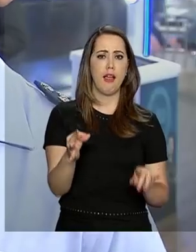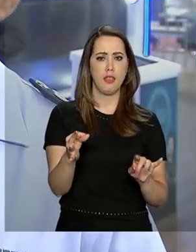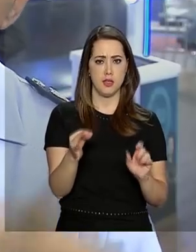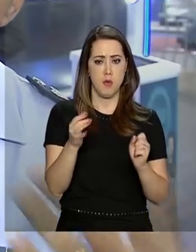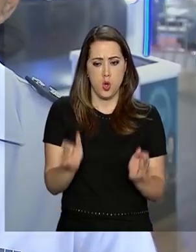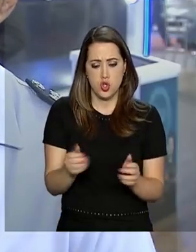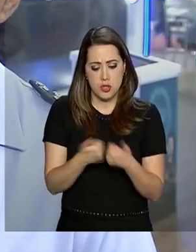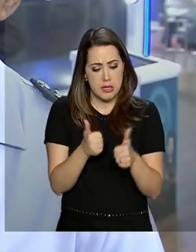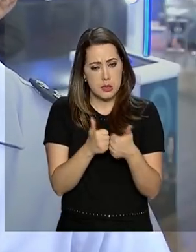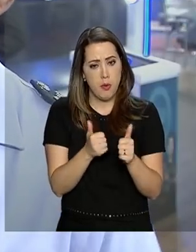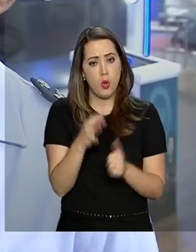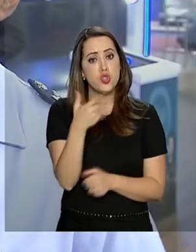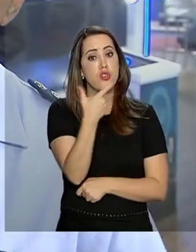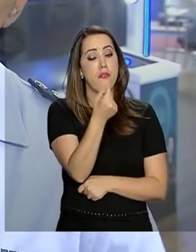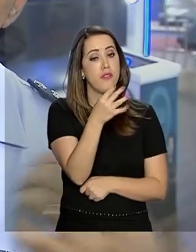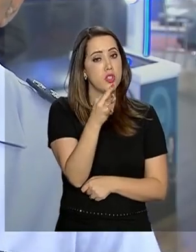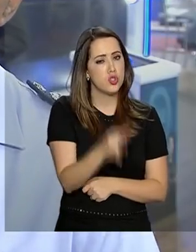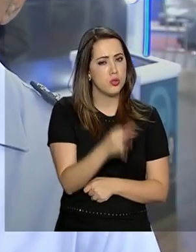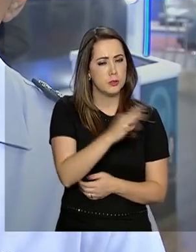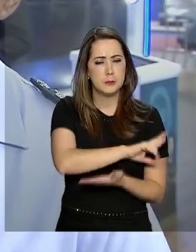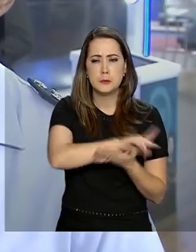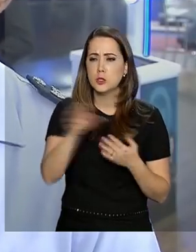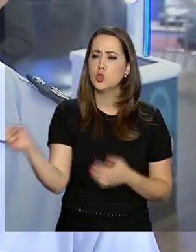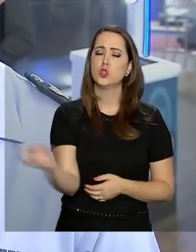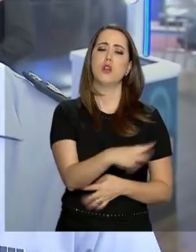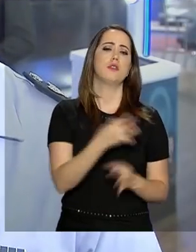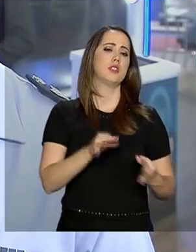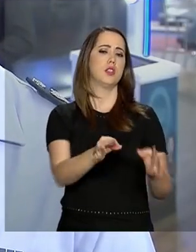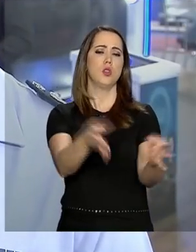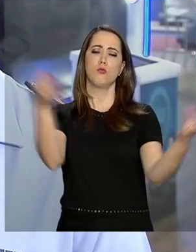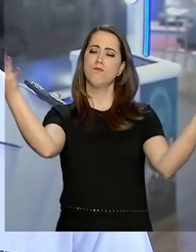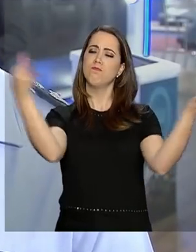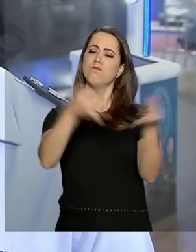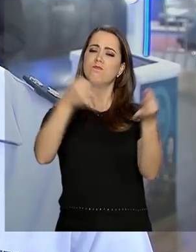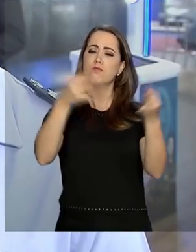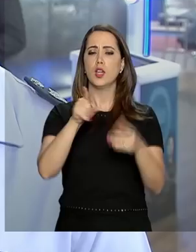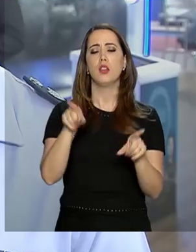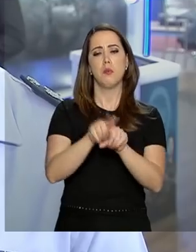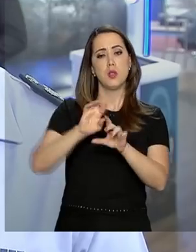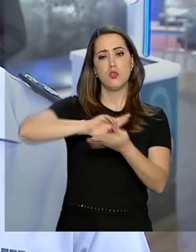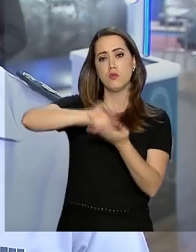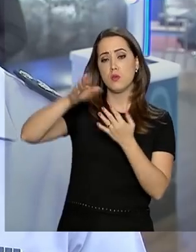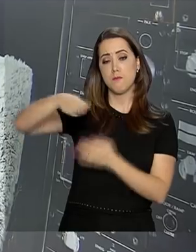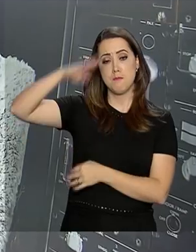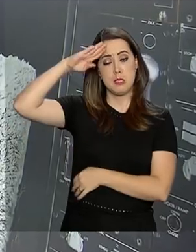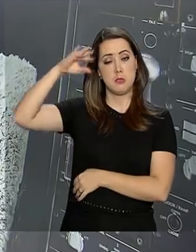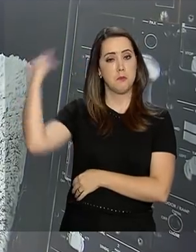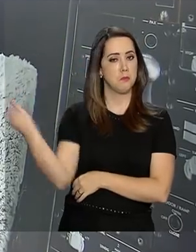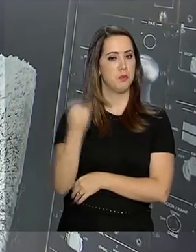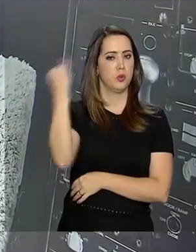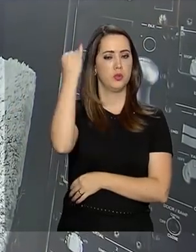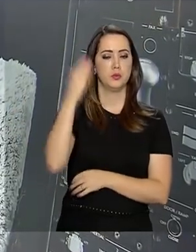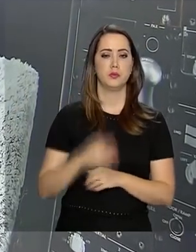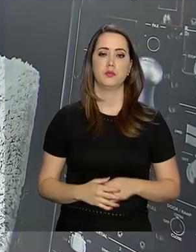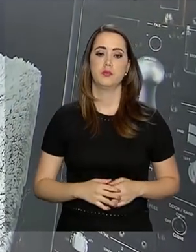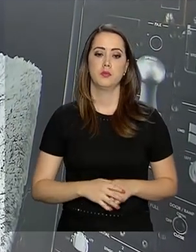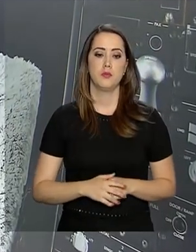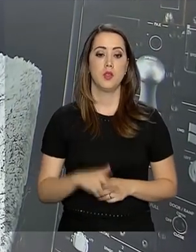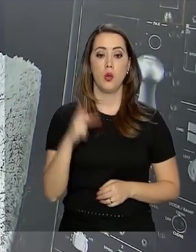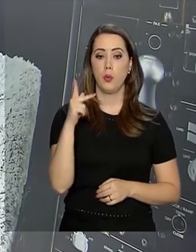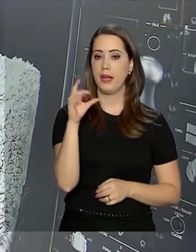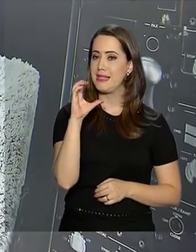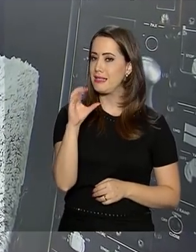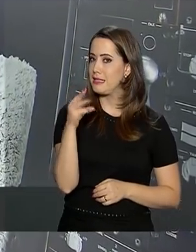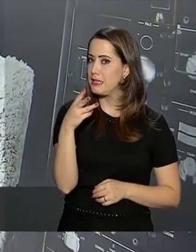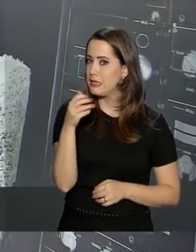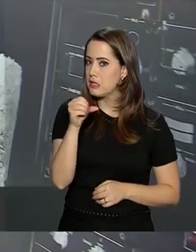geração, sistemas de multimissão, sistemas de proteção militar, também muito importantes. O KC-390 é uma